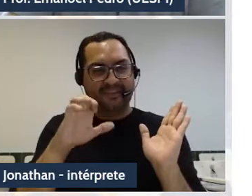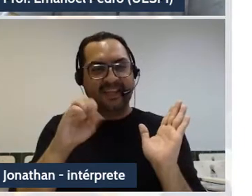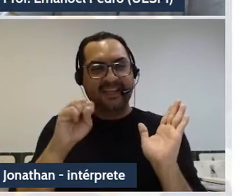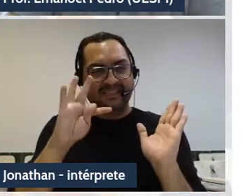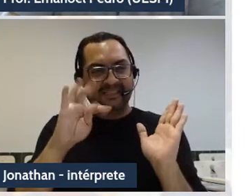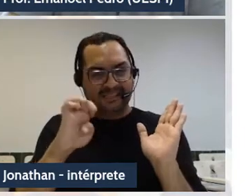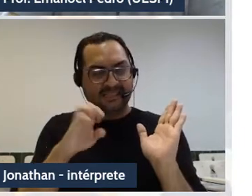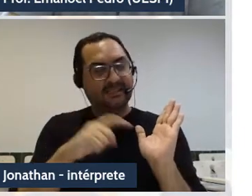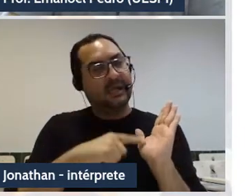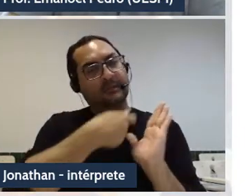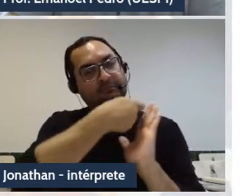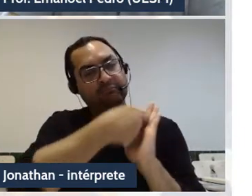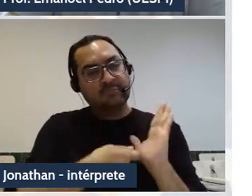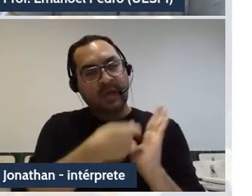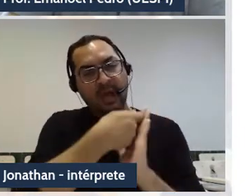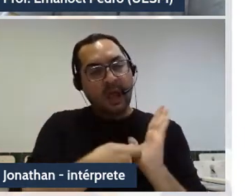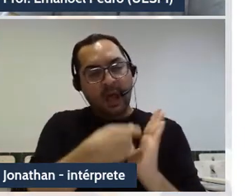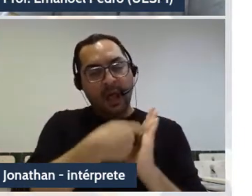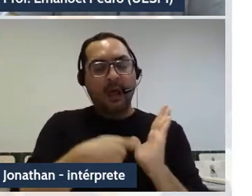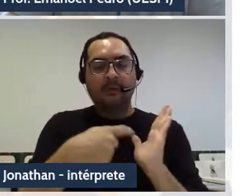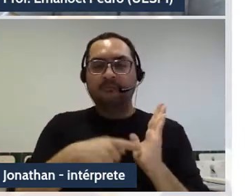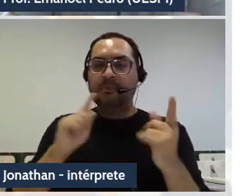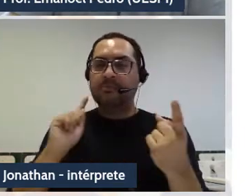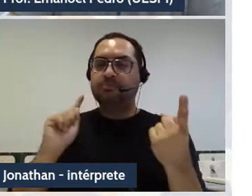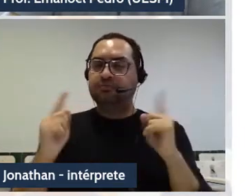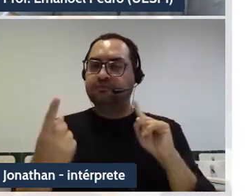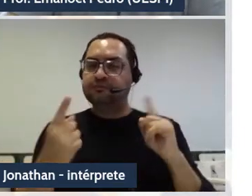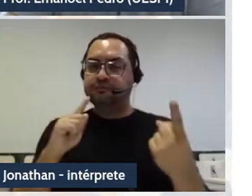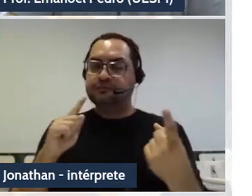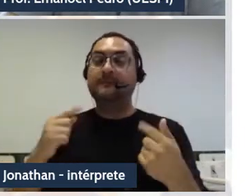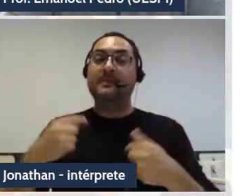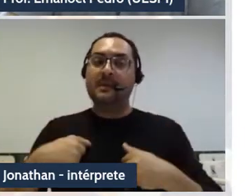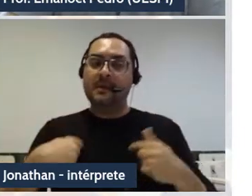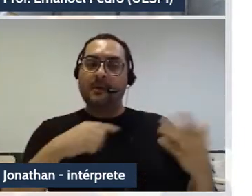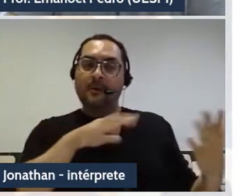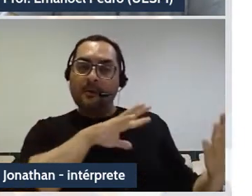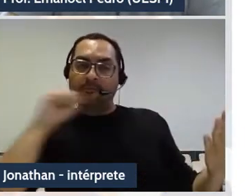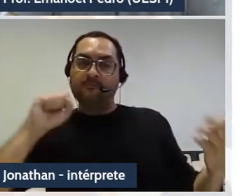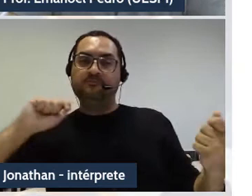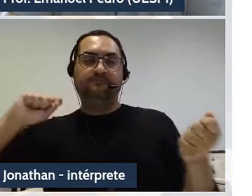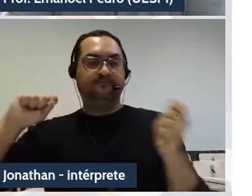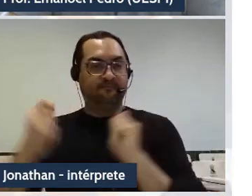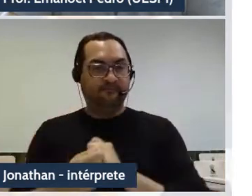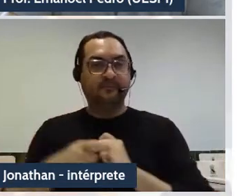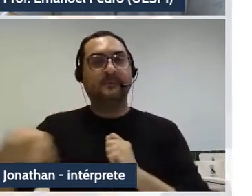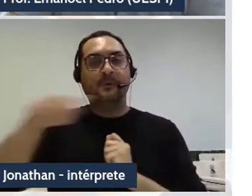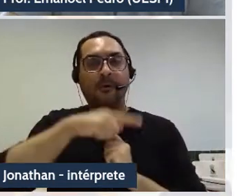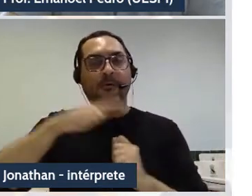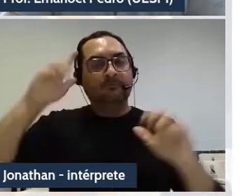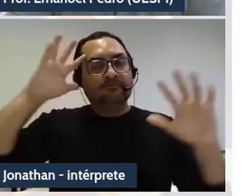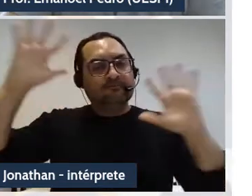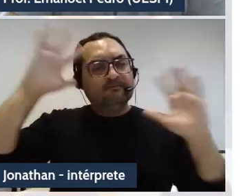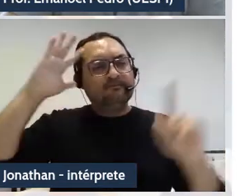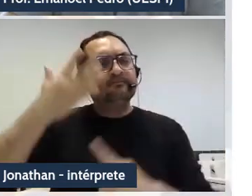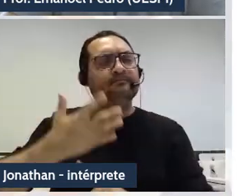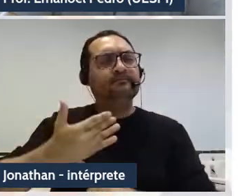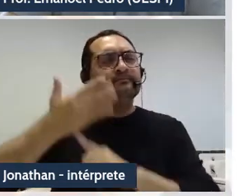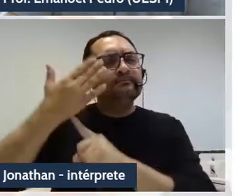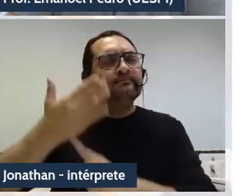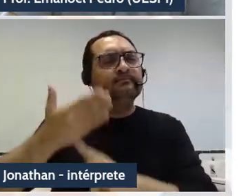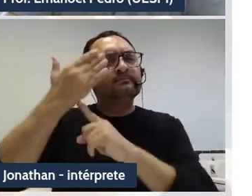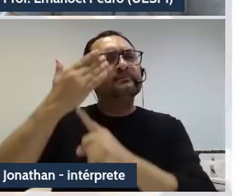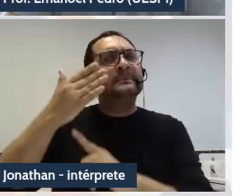questionamento de ordem epistemológica e tecnológica que nos leva, portanto, a um questionamento